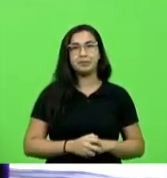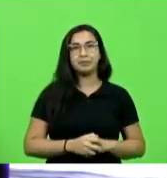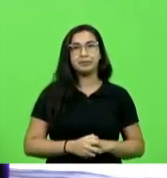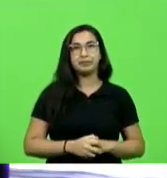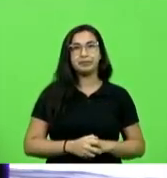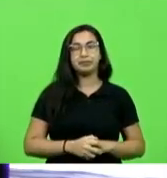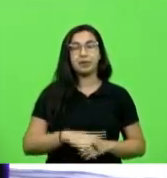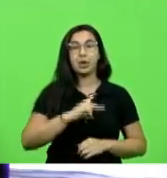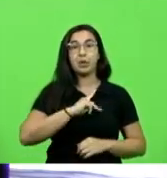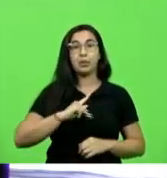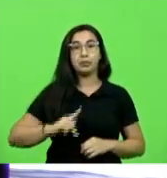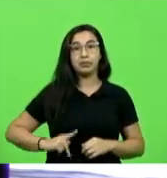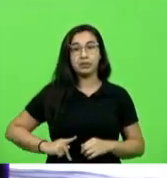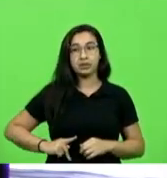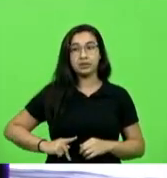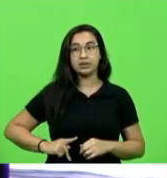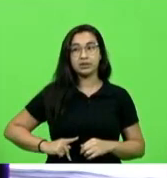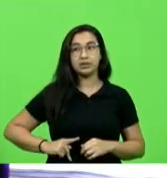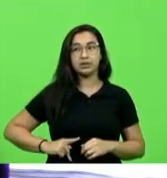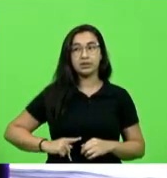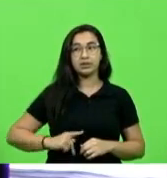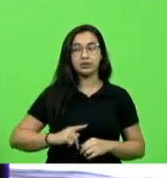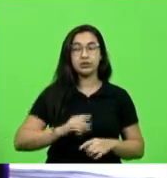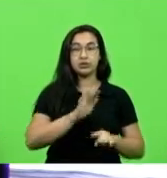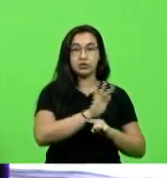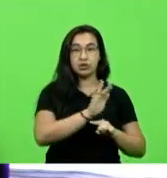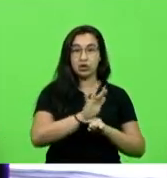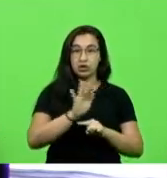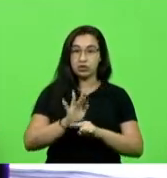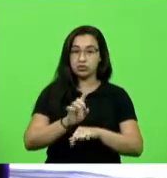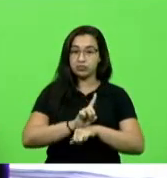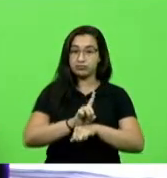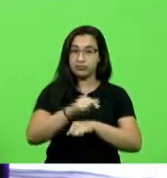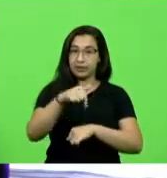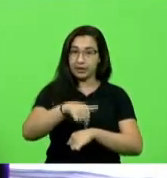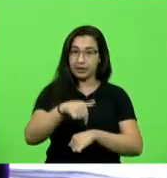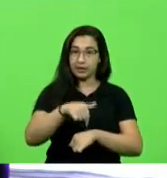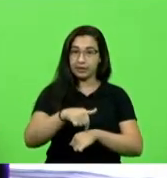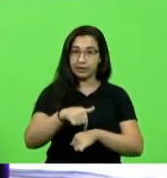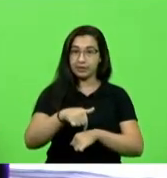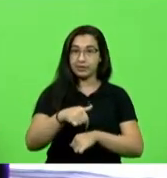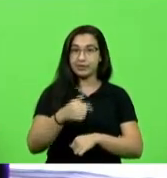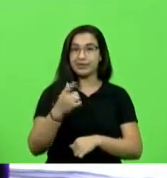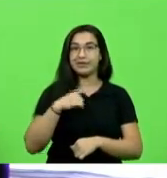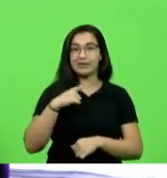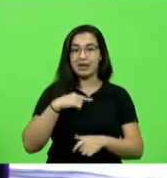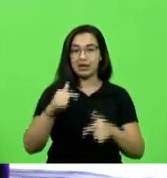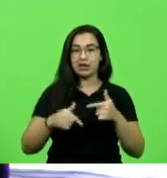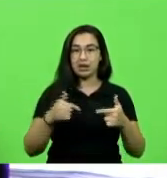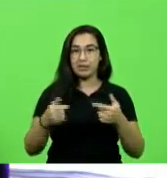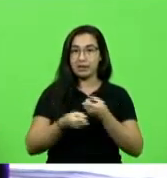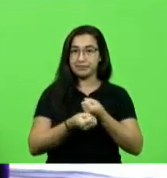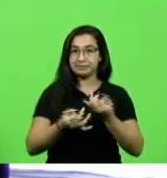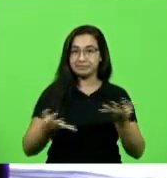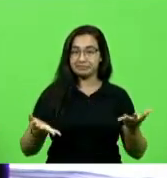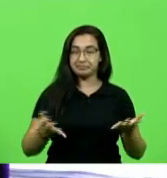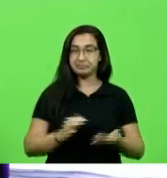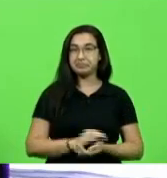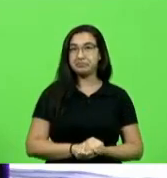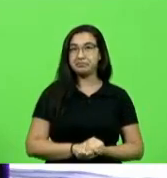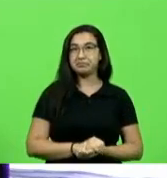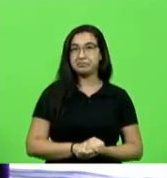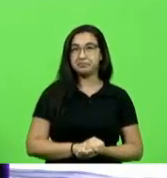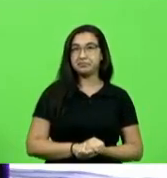presidente que conduz a sessão hoje pode verificar tem muito trabalho para a gente despachar quero senhor presidente colegas